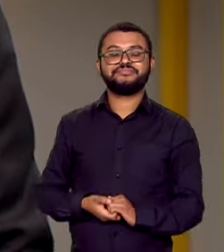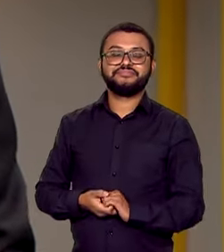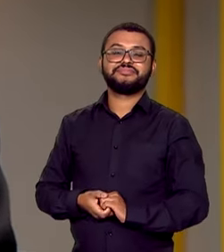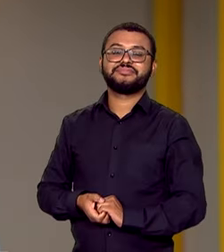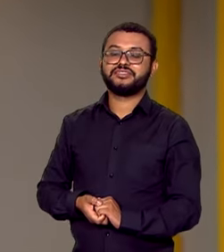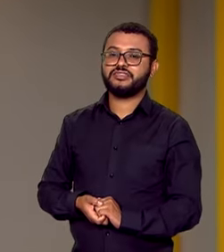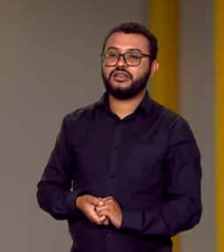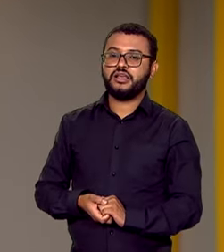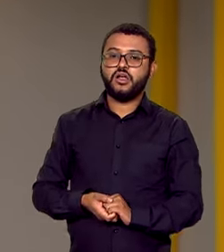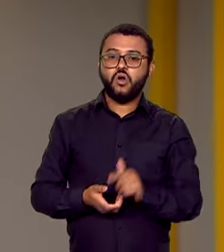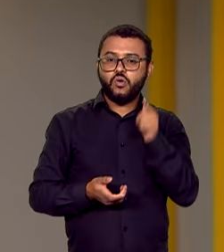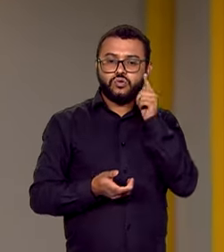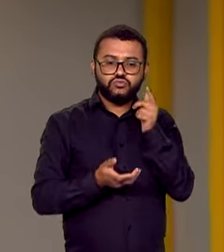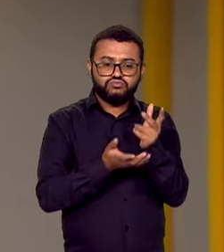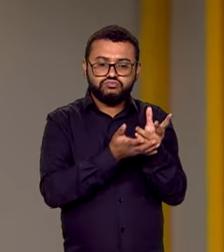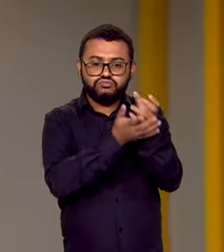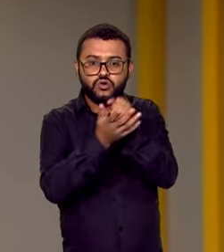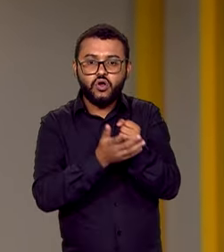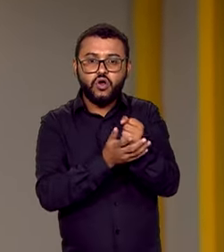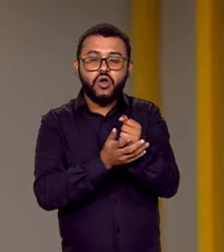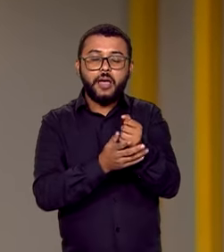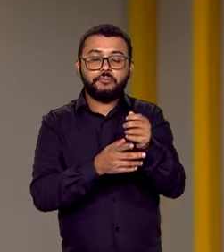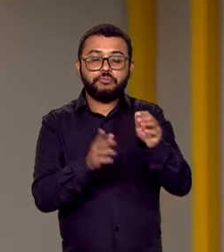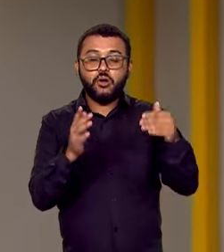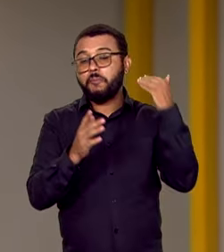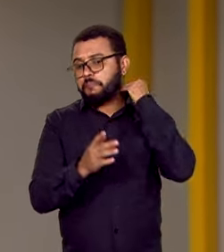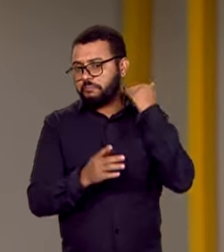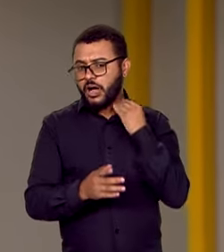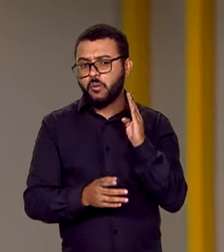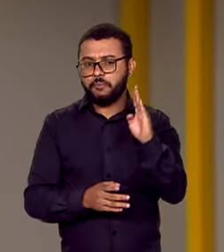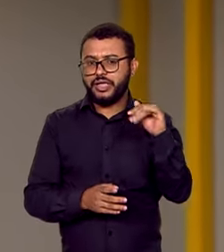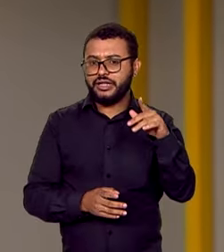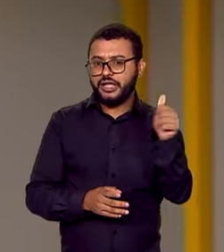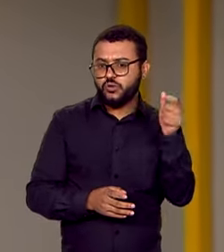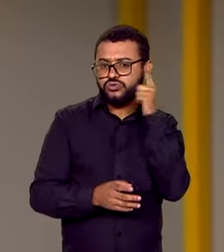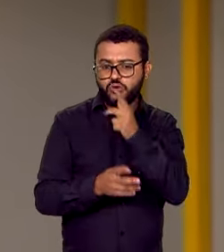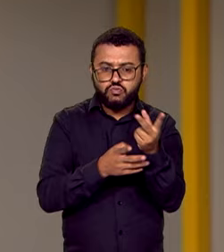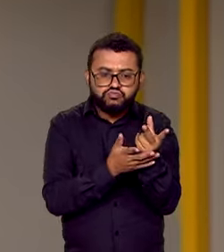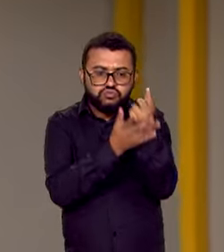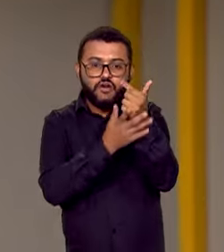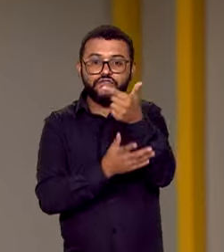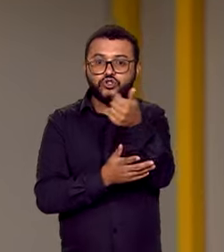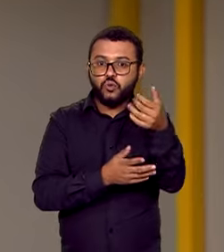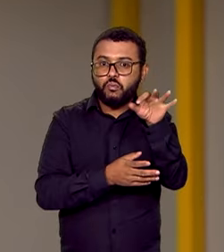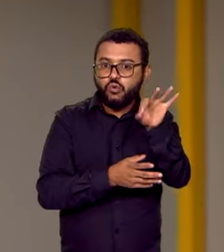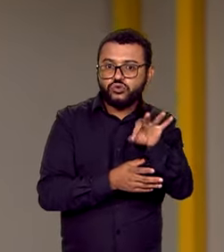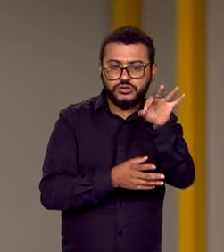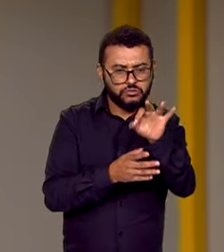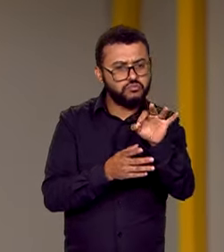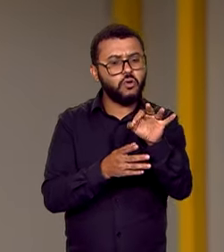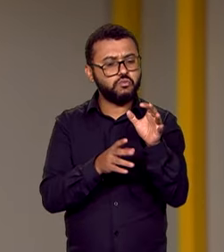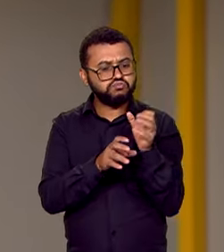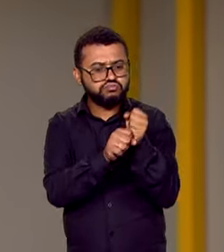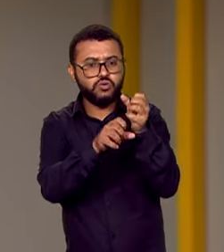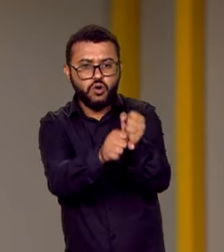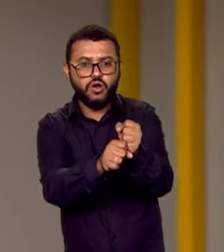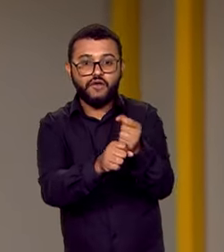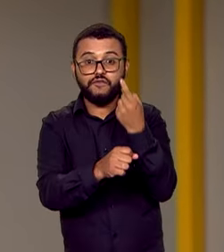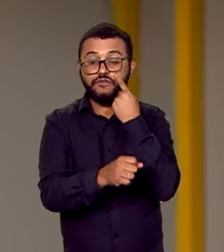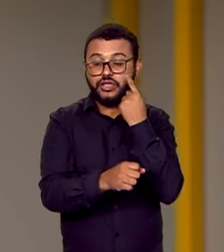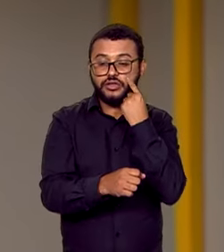O lucro do BNDES cresceu 21% no terceiro trimestre deste ano. O volume de recursos